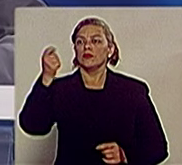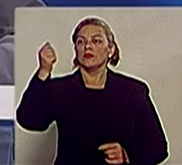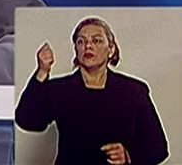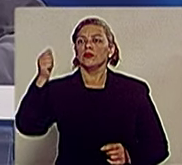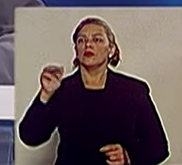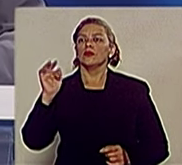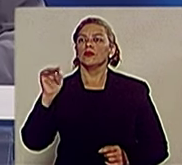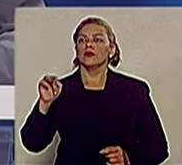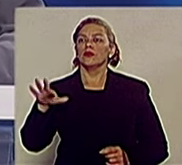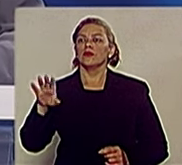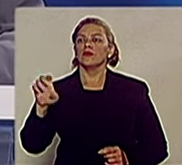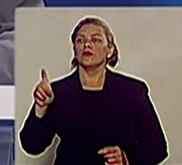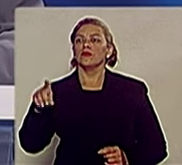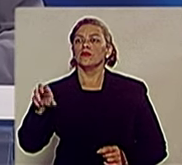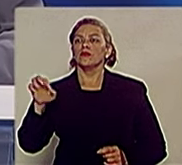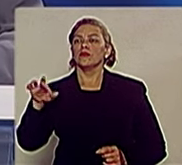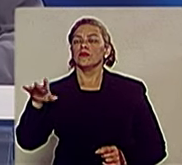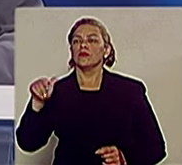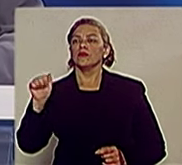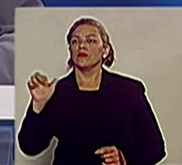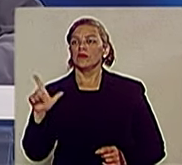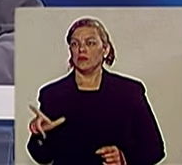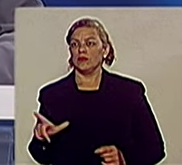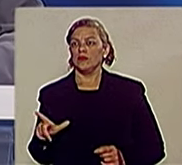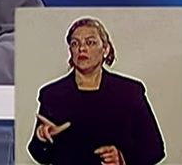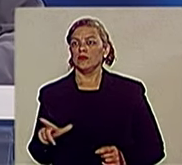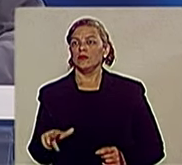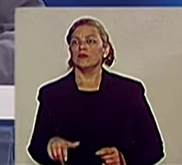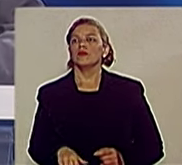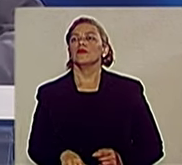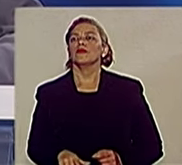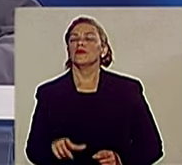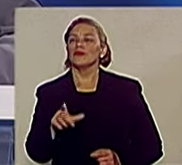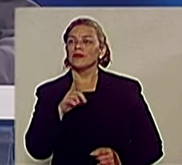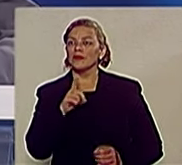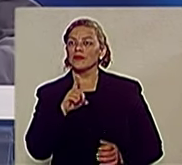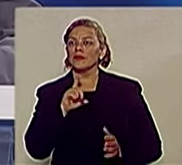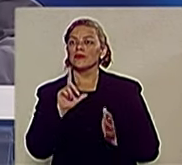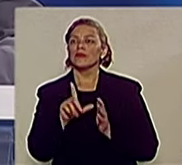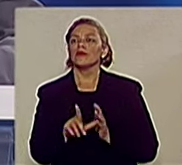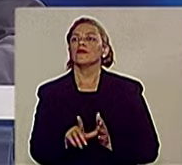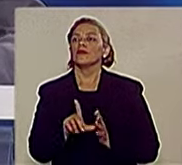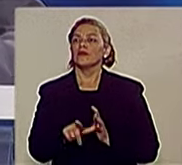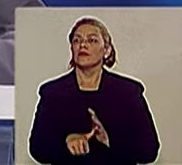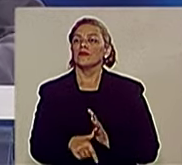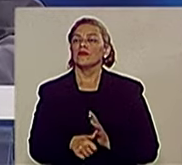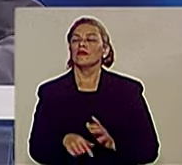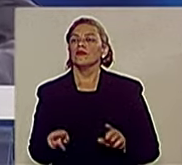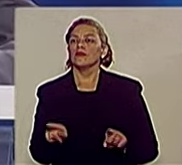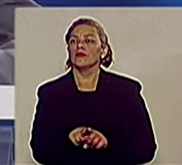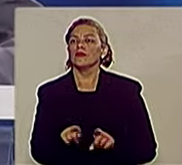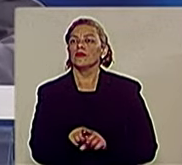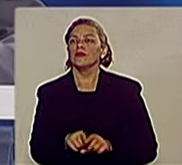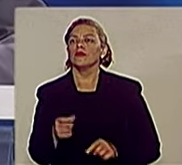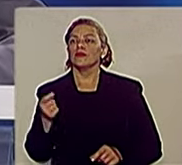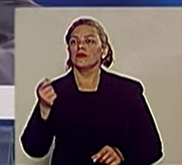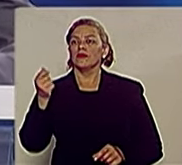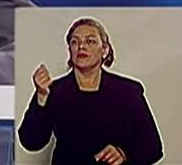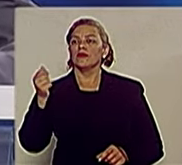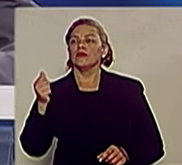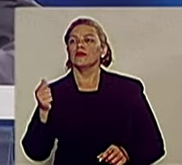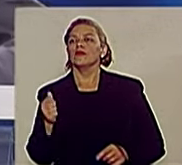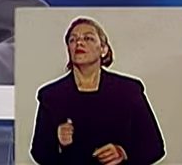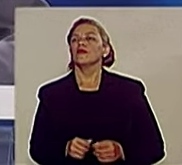paralisada por falta de pagamento de massa asfáltica. Olha onde nós chegamos. Dinheiro mau gasto, sem